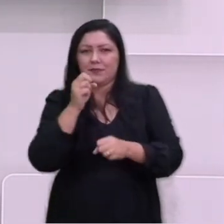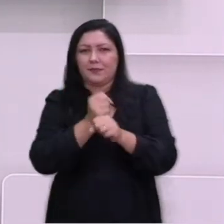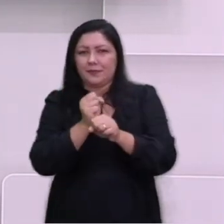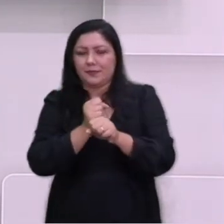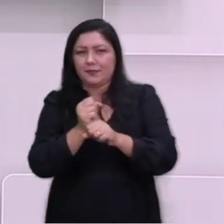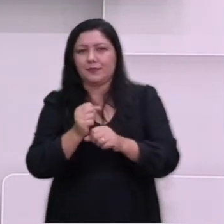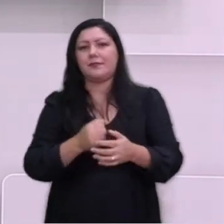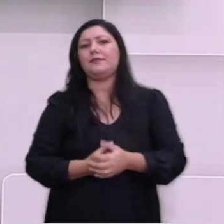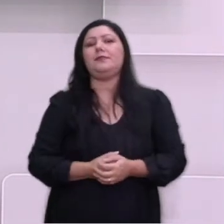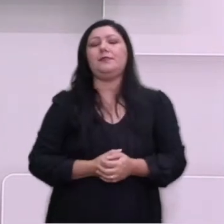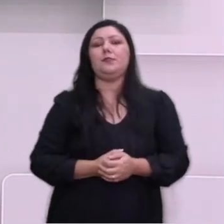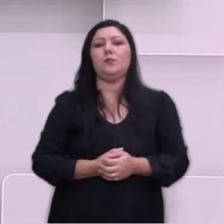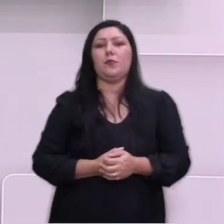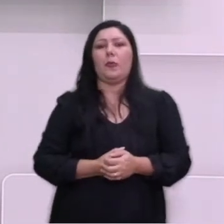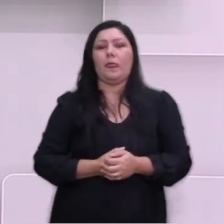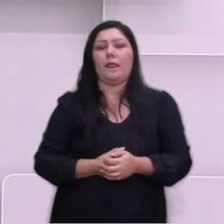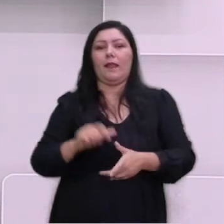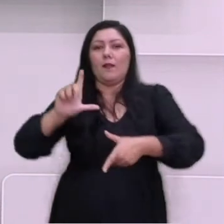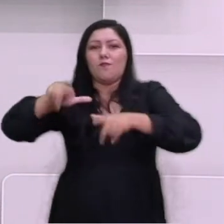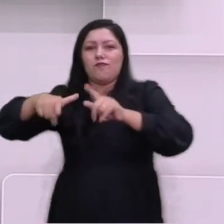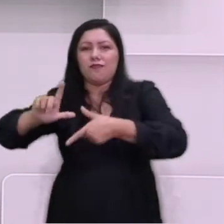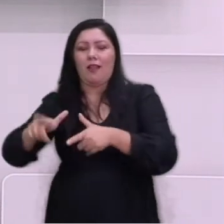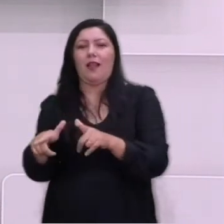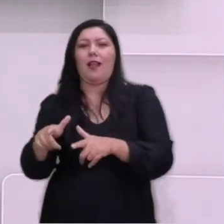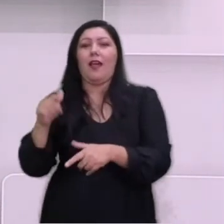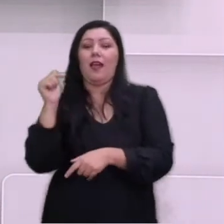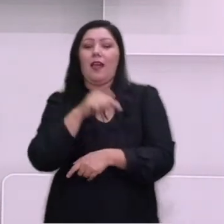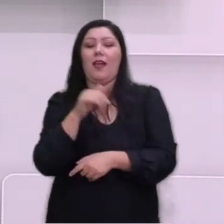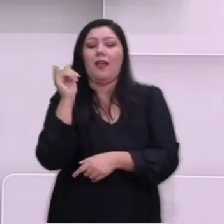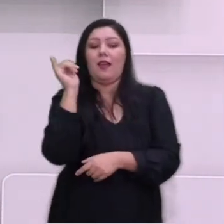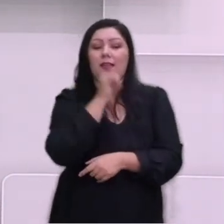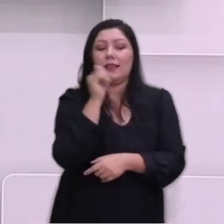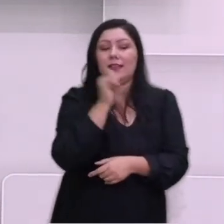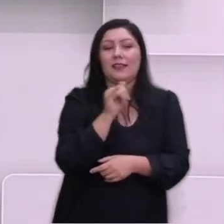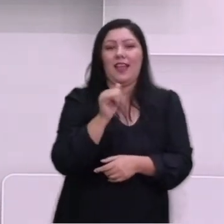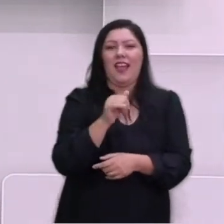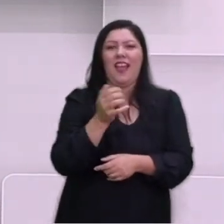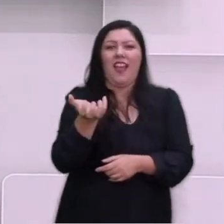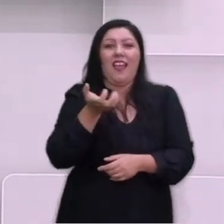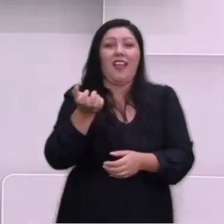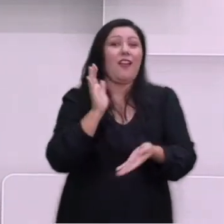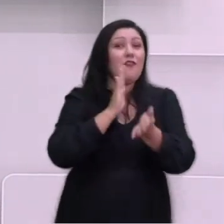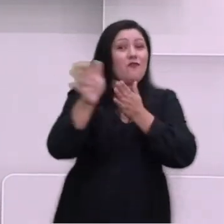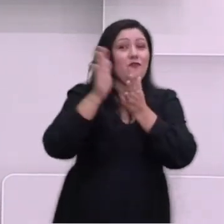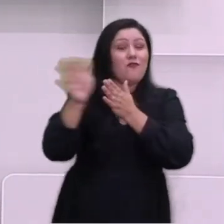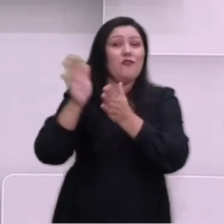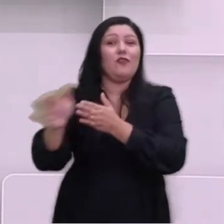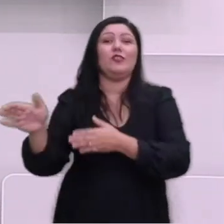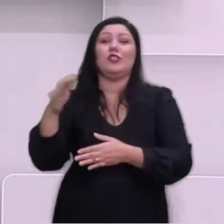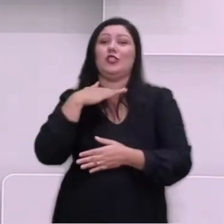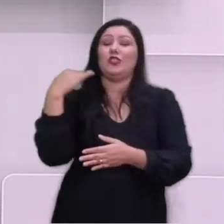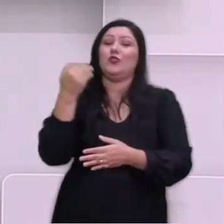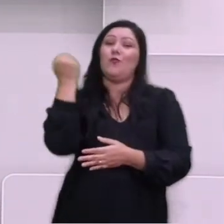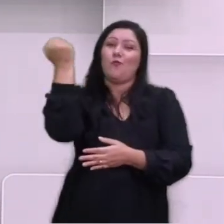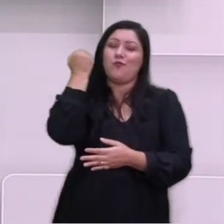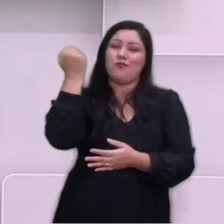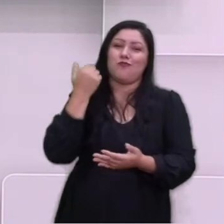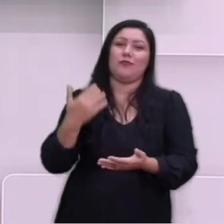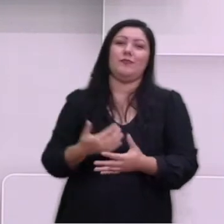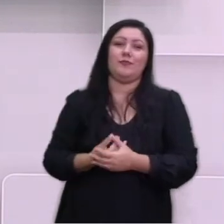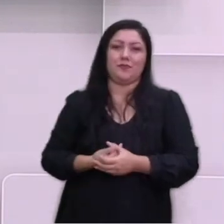nazistas na Itália, Mussolini tenta fugir para a Suíça, mas é detido e fuzilado pela resistência.